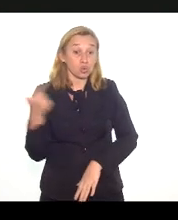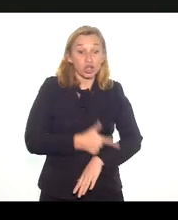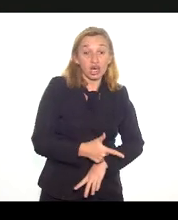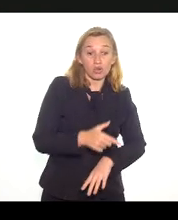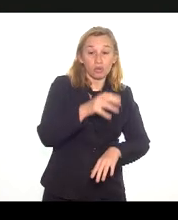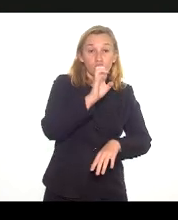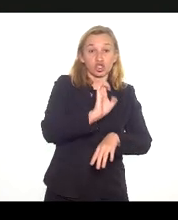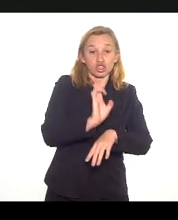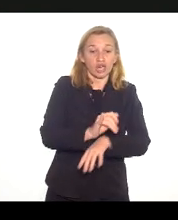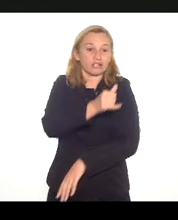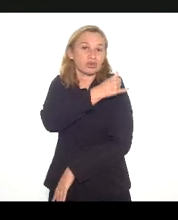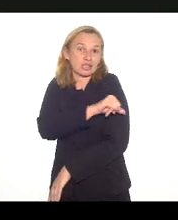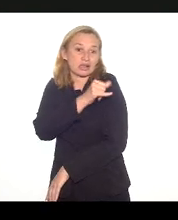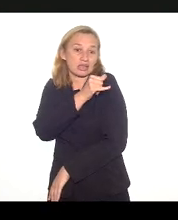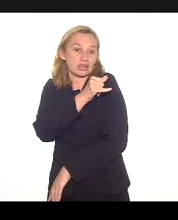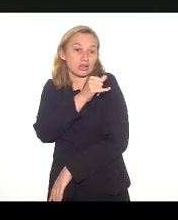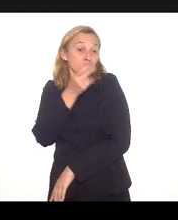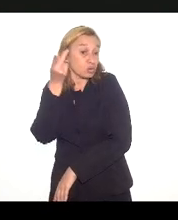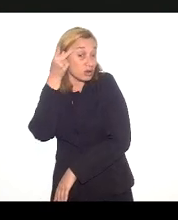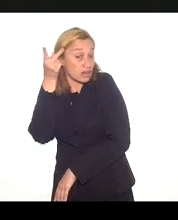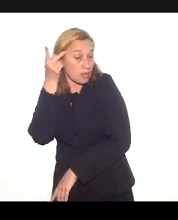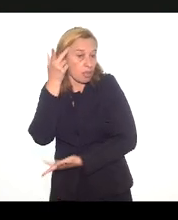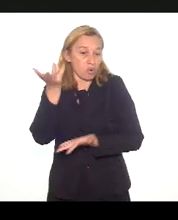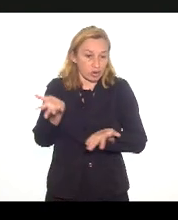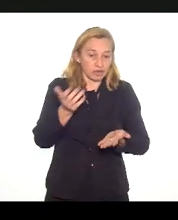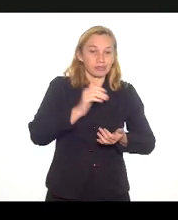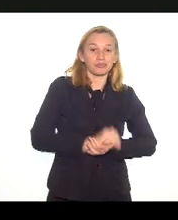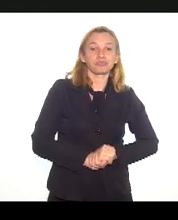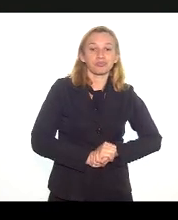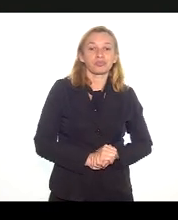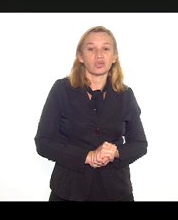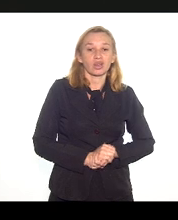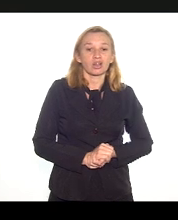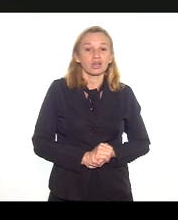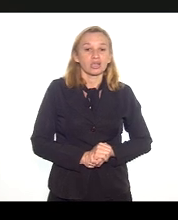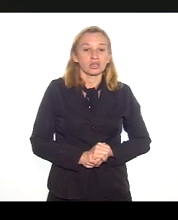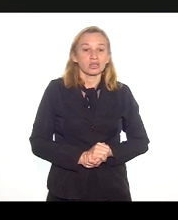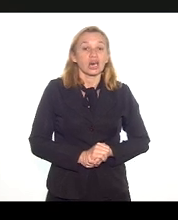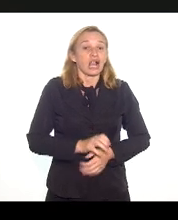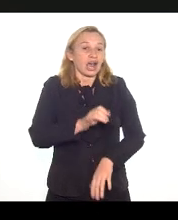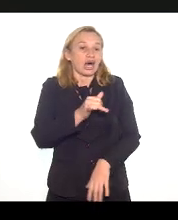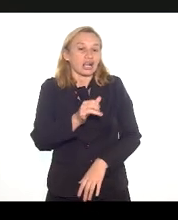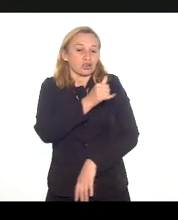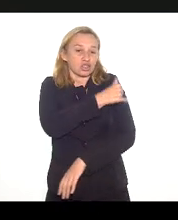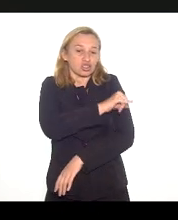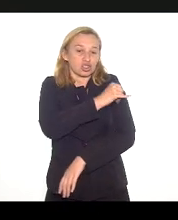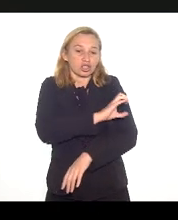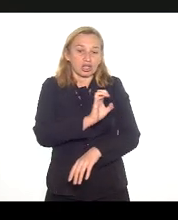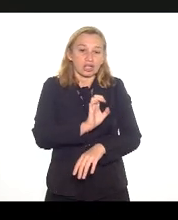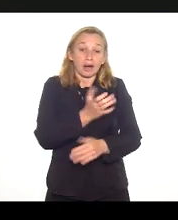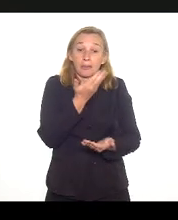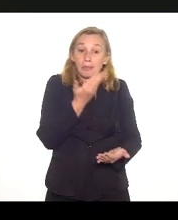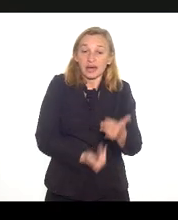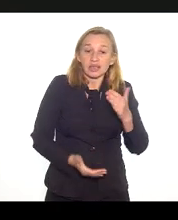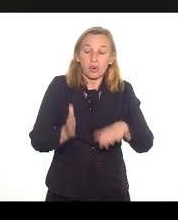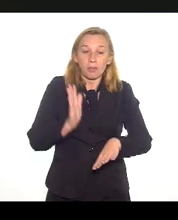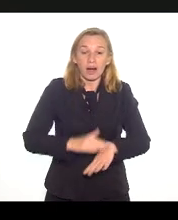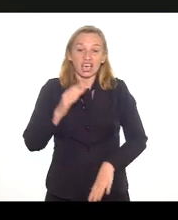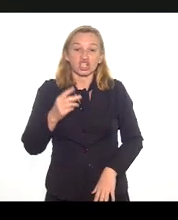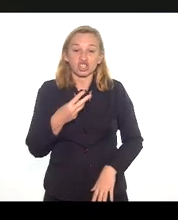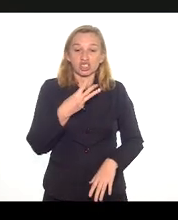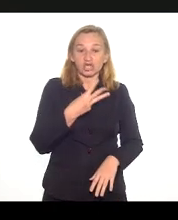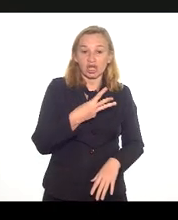2019, São Paulo ter um estoque que quatro vezes maior que a nossa. É dramático. A cidade do Rio de Janeiro perdeu mais de três vezes de emprego